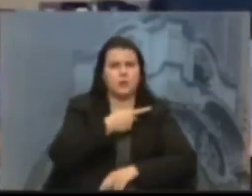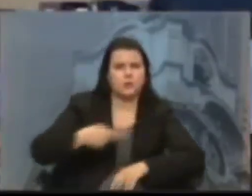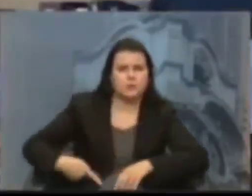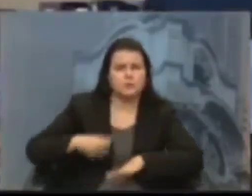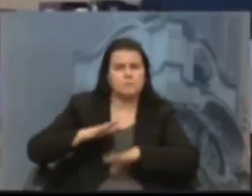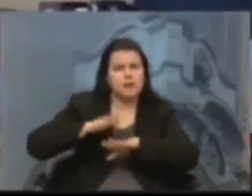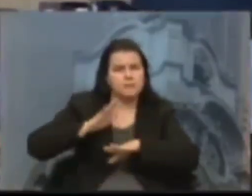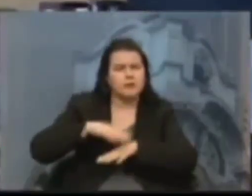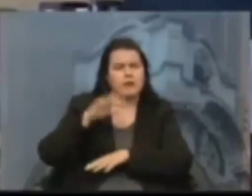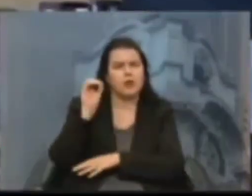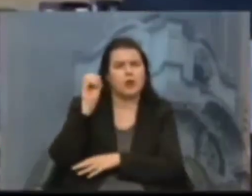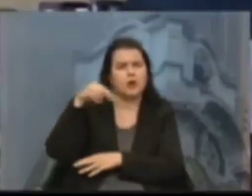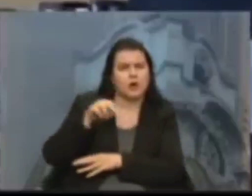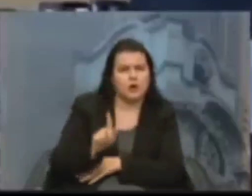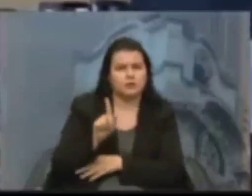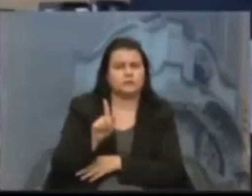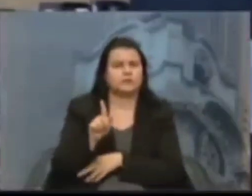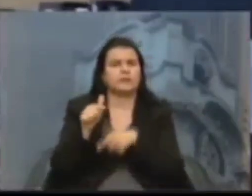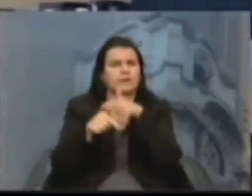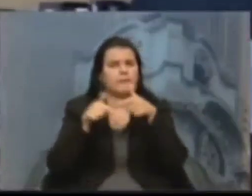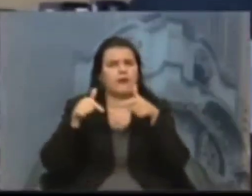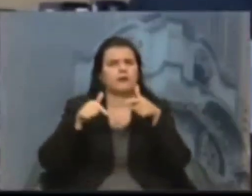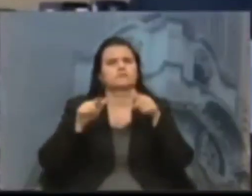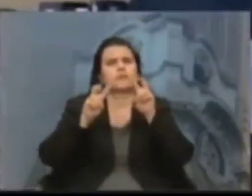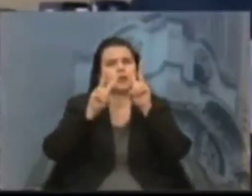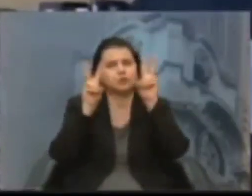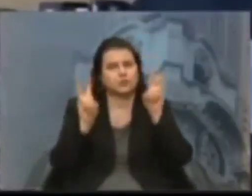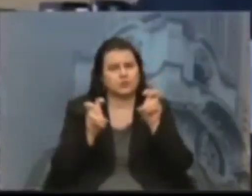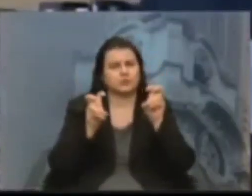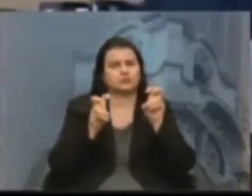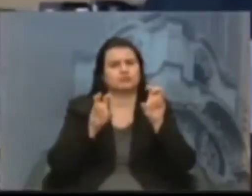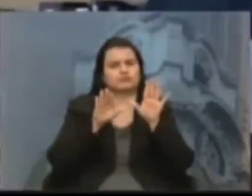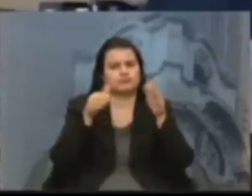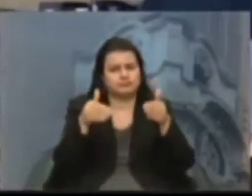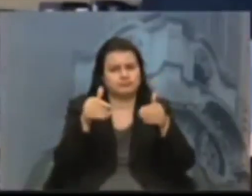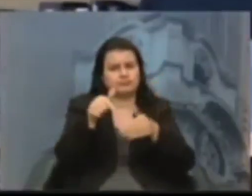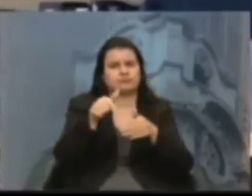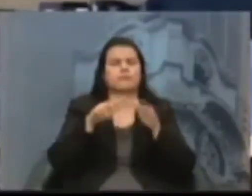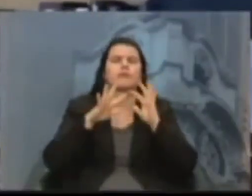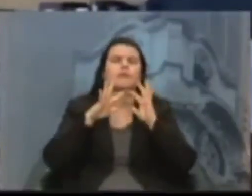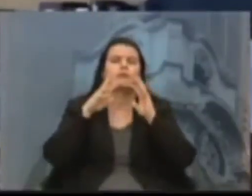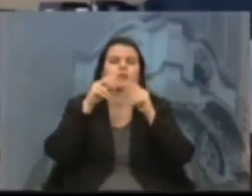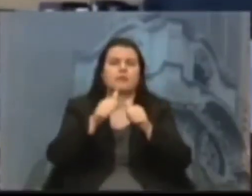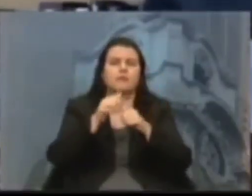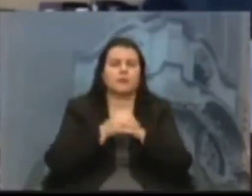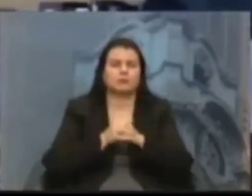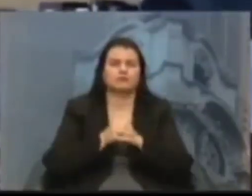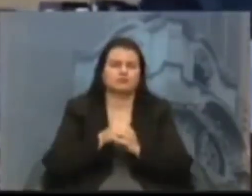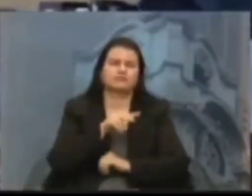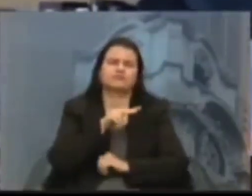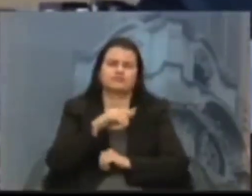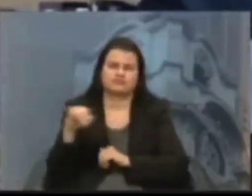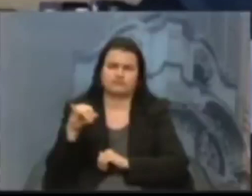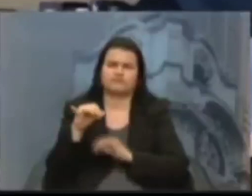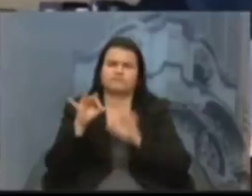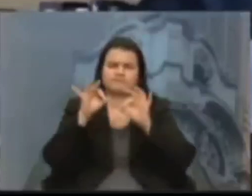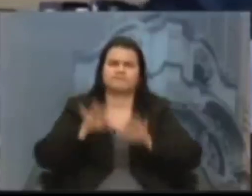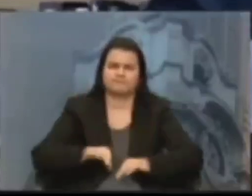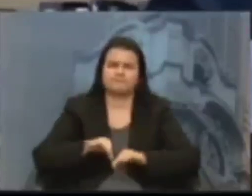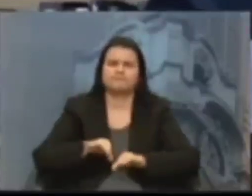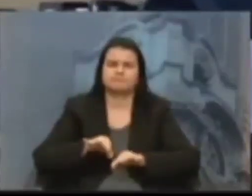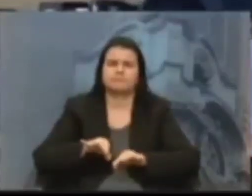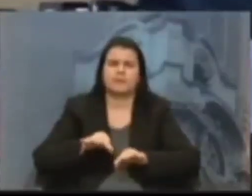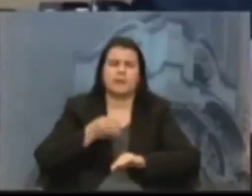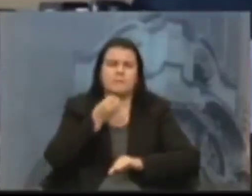mais ONGs que trabalhem com a causa animal. Isso, com certeza, vai se repetir, inclusive, no bem